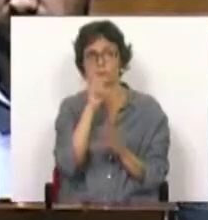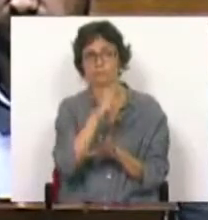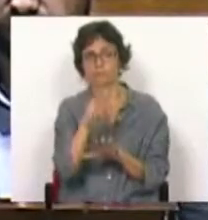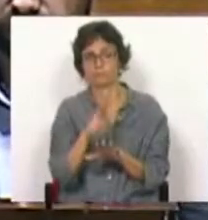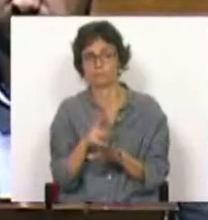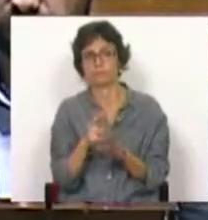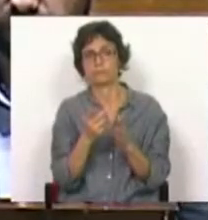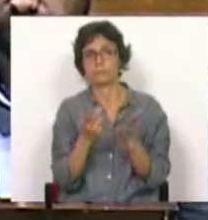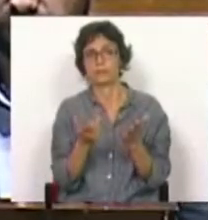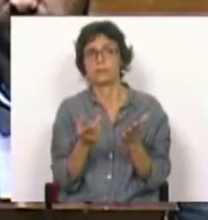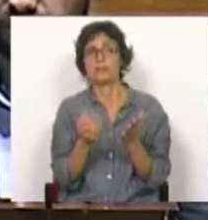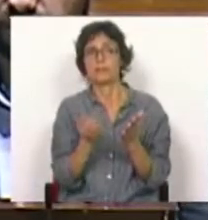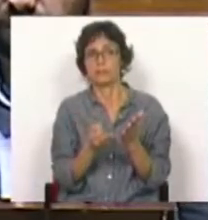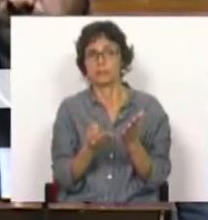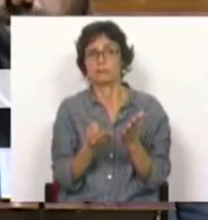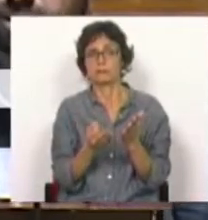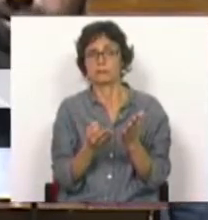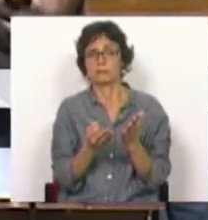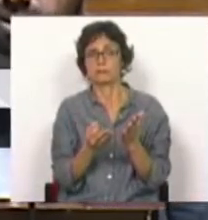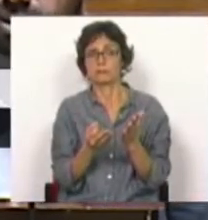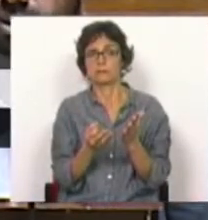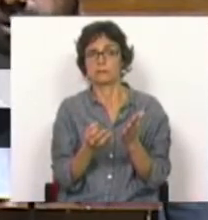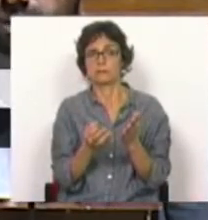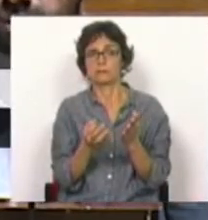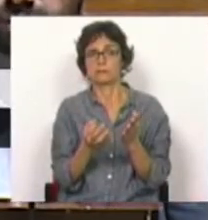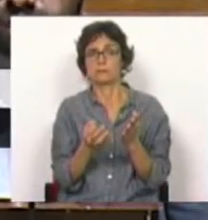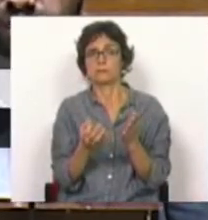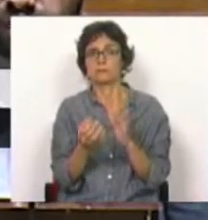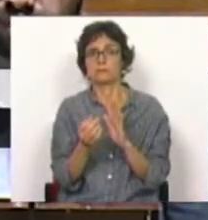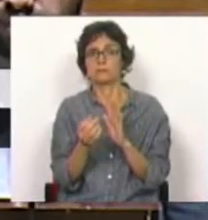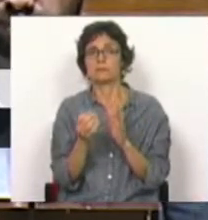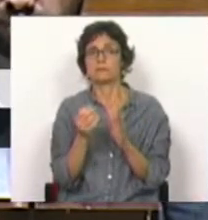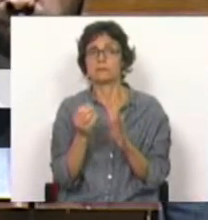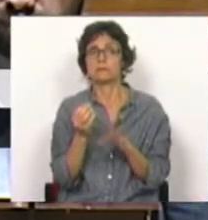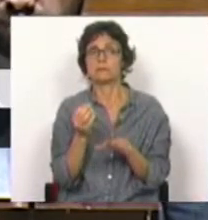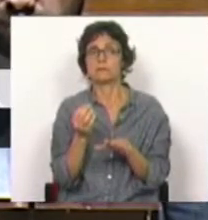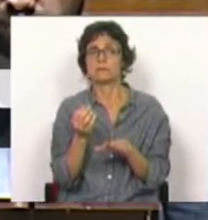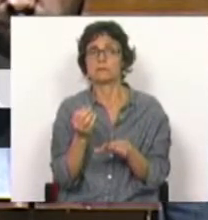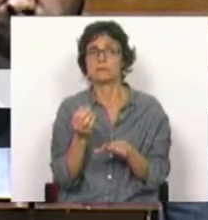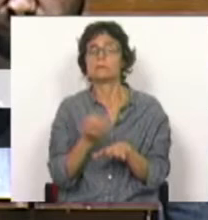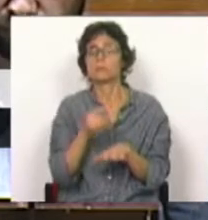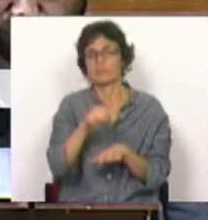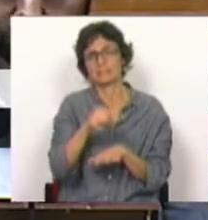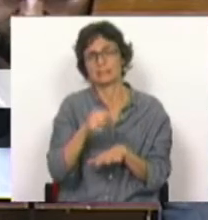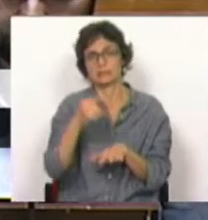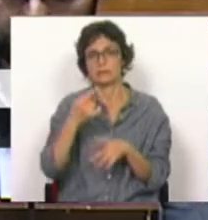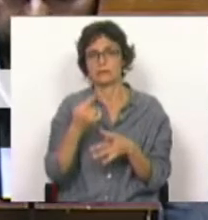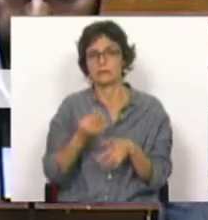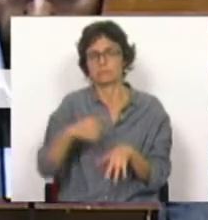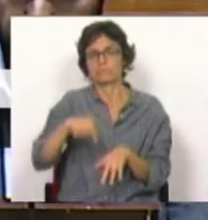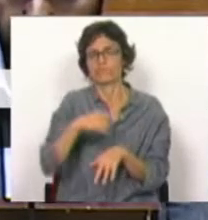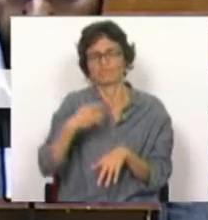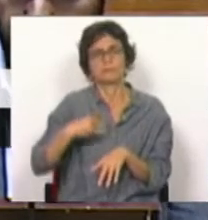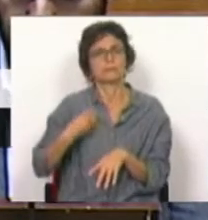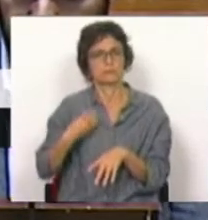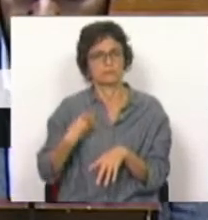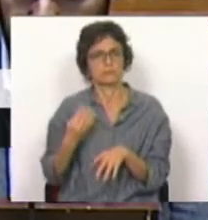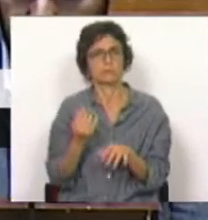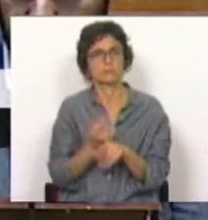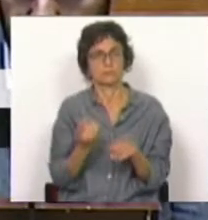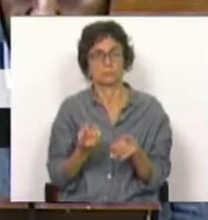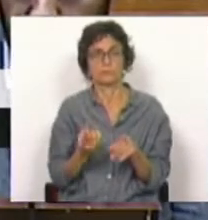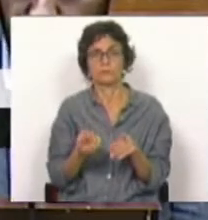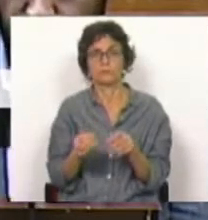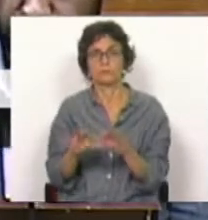apenas reforçar uma ideia que nos preocupa bastante relativamente a este assunto. É que, tal como outras